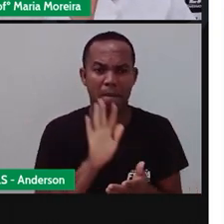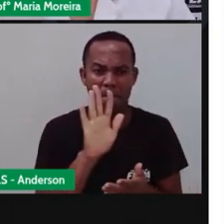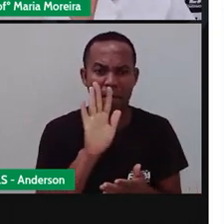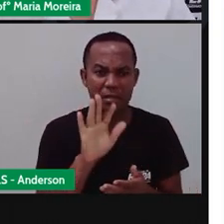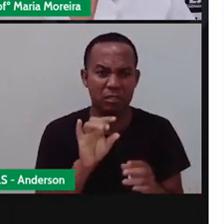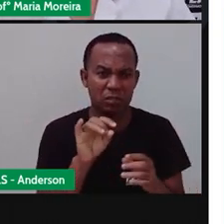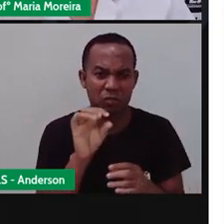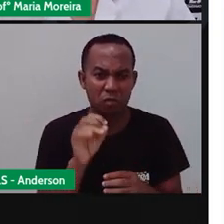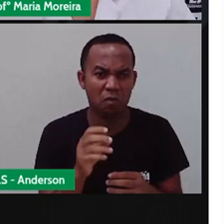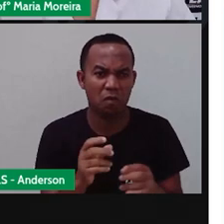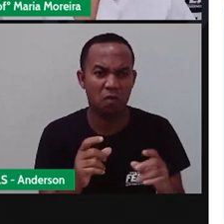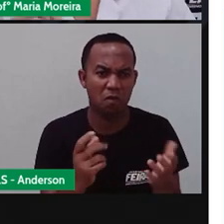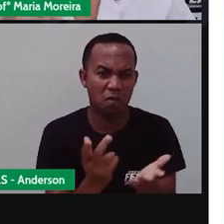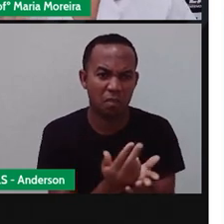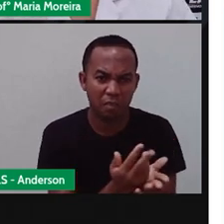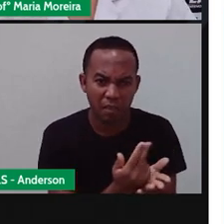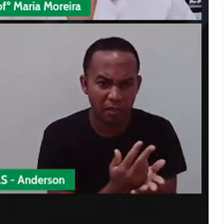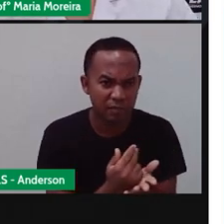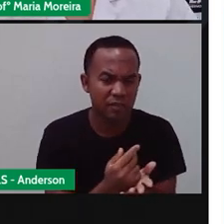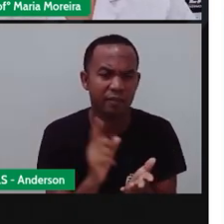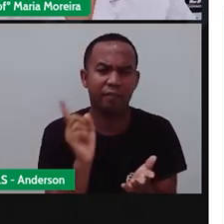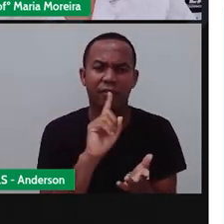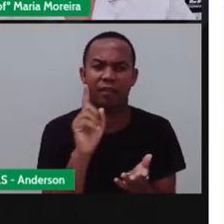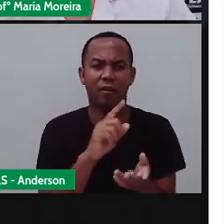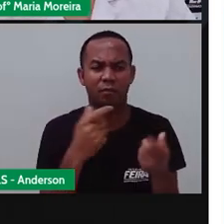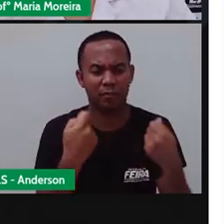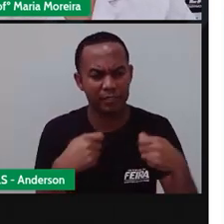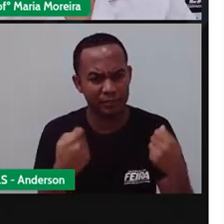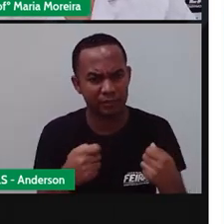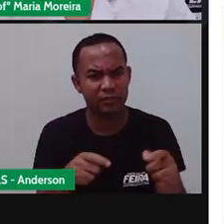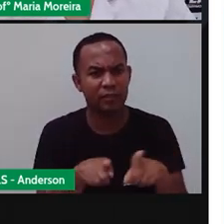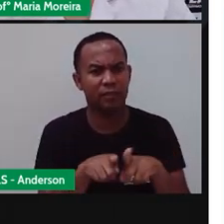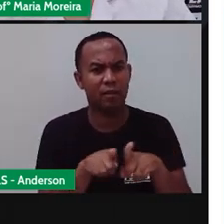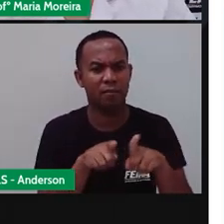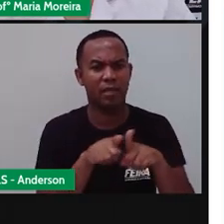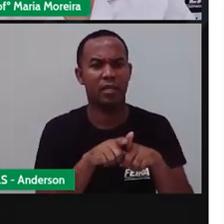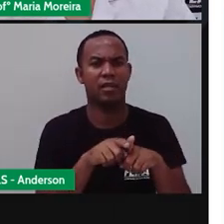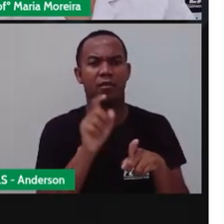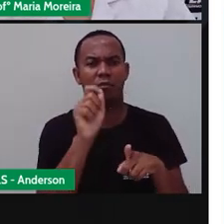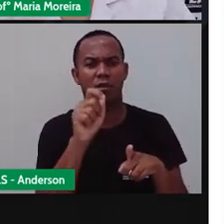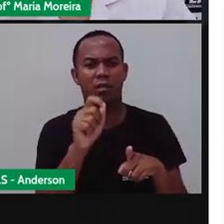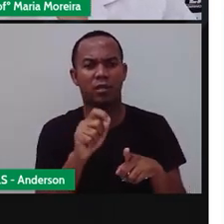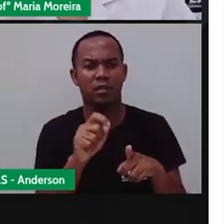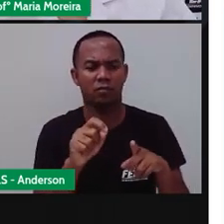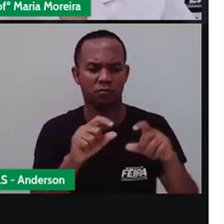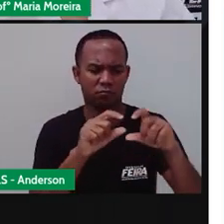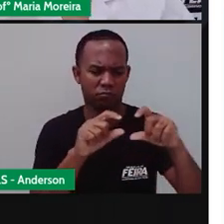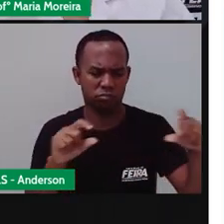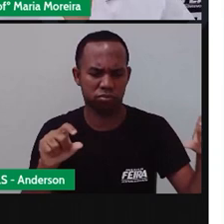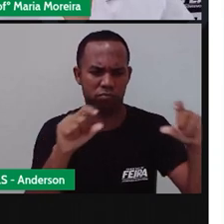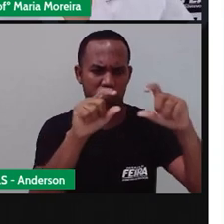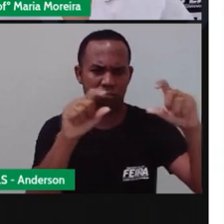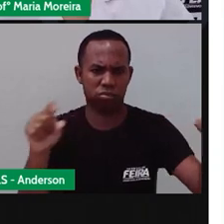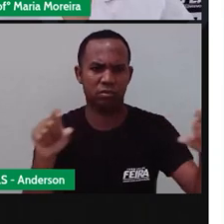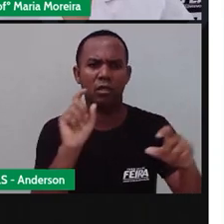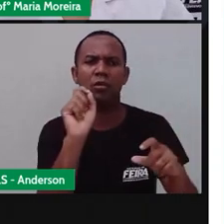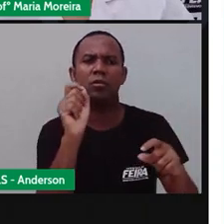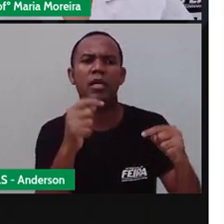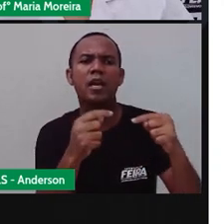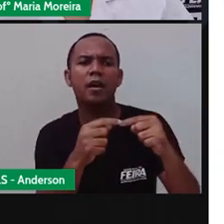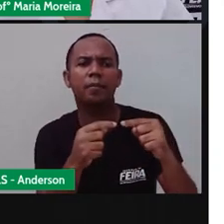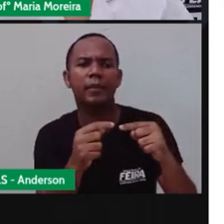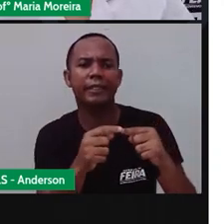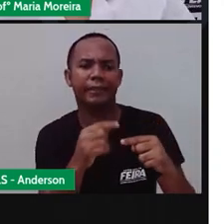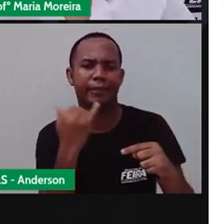e colocar essas informações lá. Eu preciso de o quê? De uma legenda. E é essa legenda que vai me dizer o quê? Do que se trata.